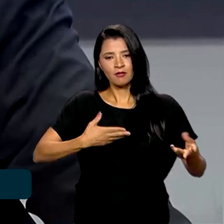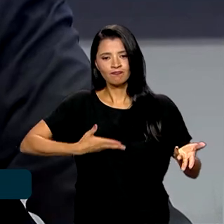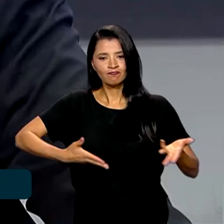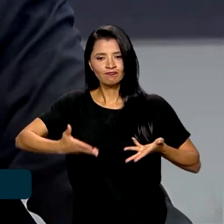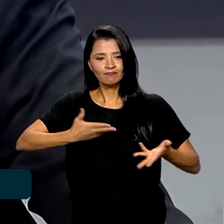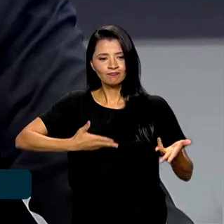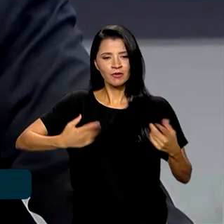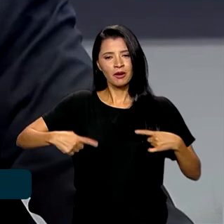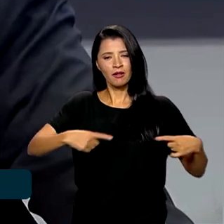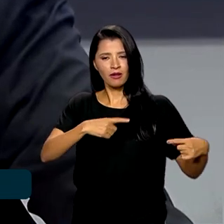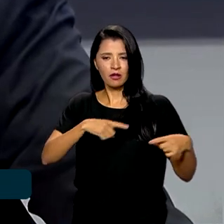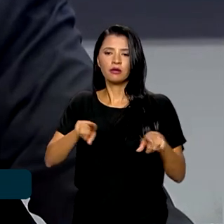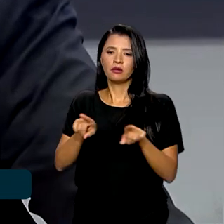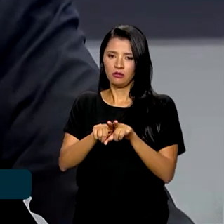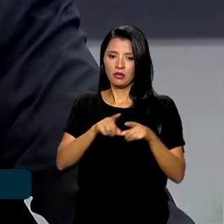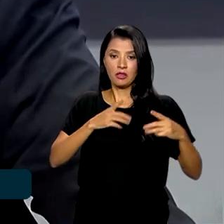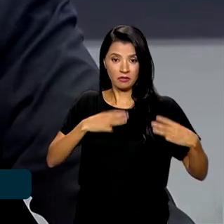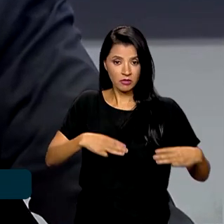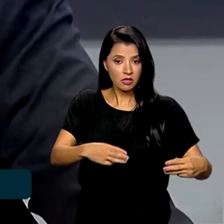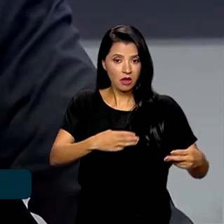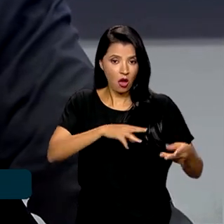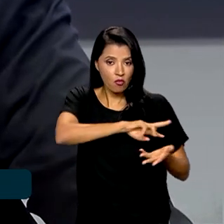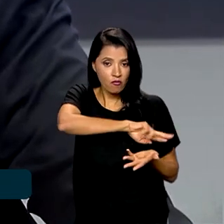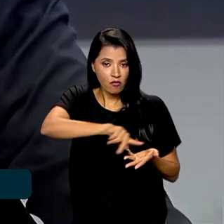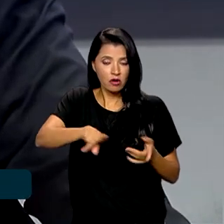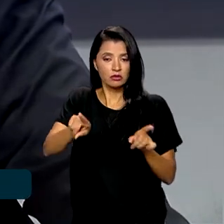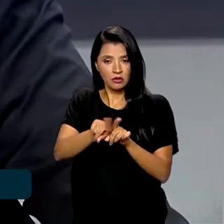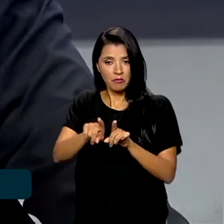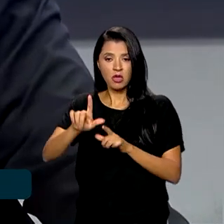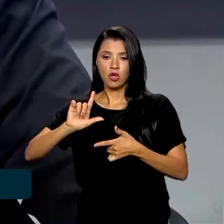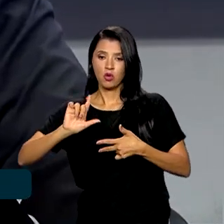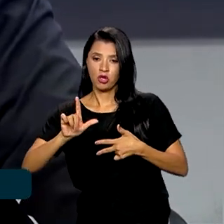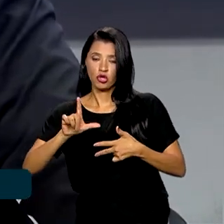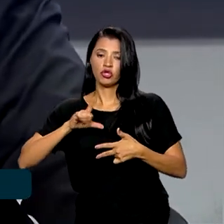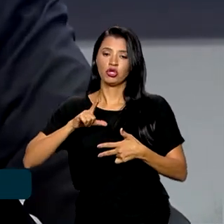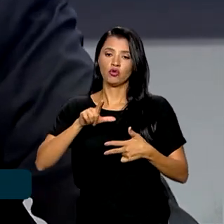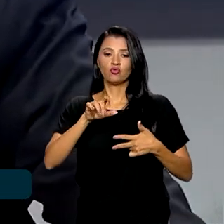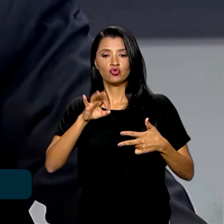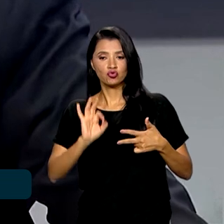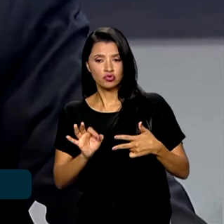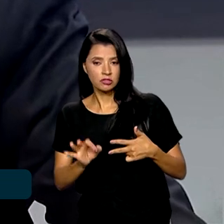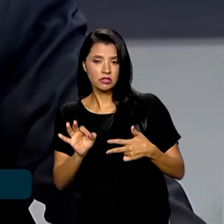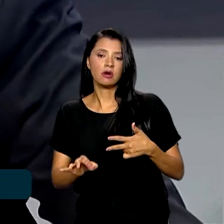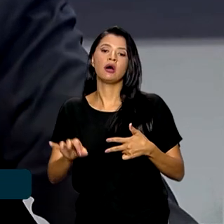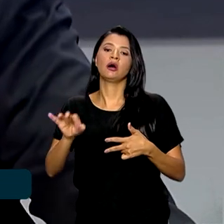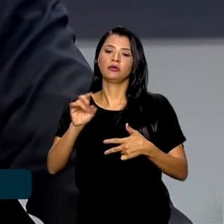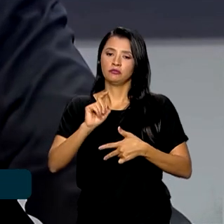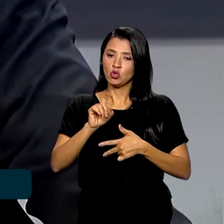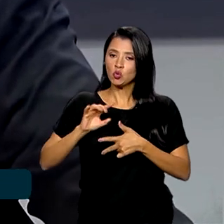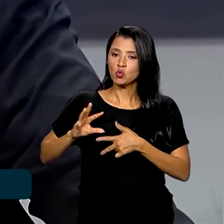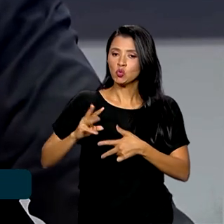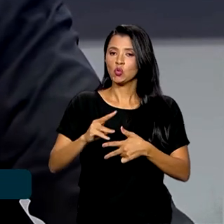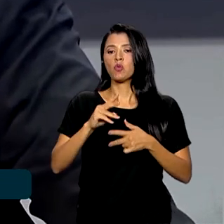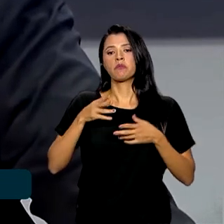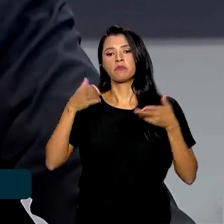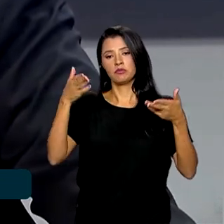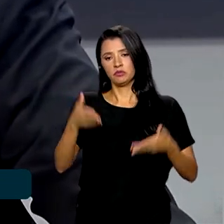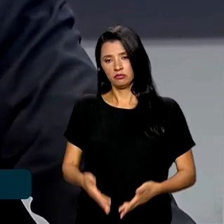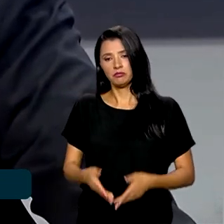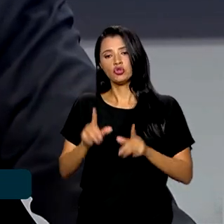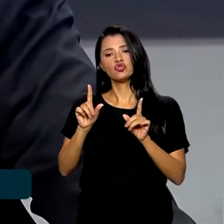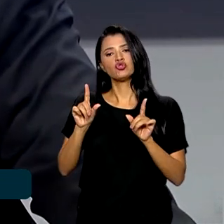e não só interministerial, que o Legislativo participe, que o Judiciário participe, para poder reduzir